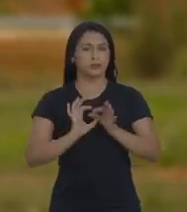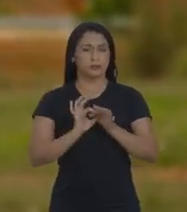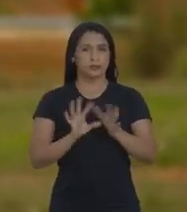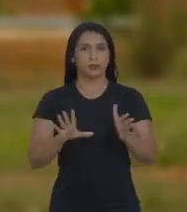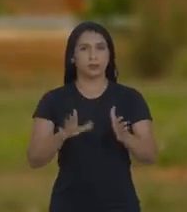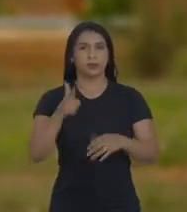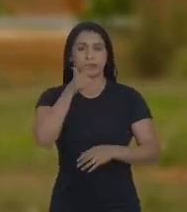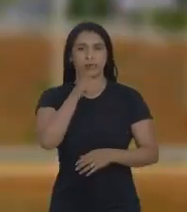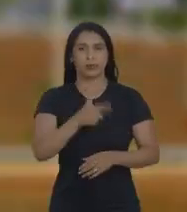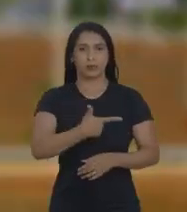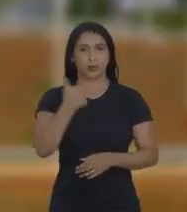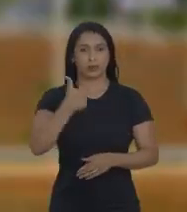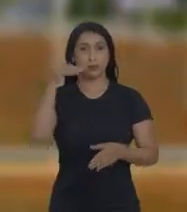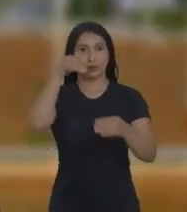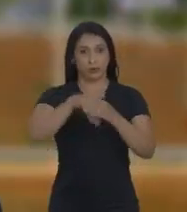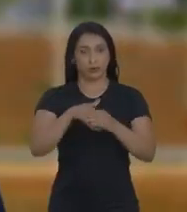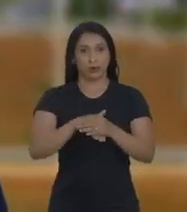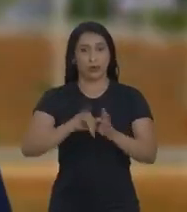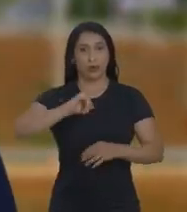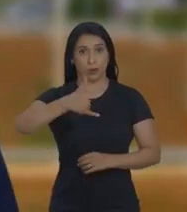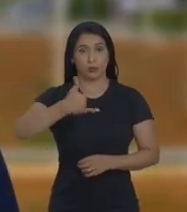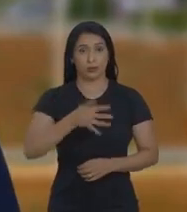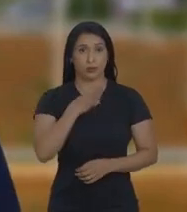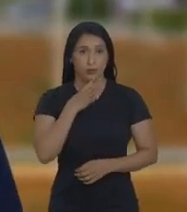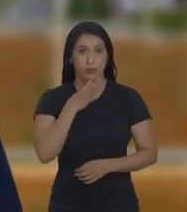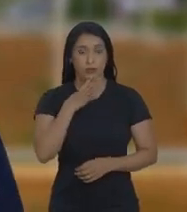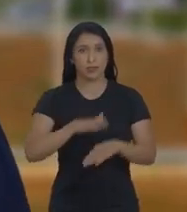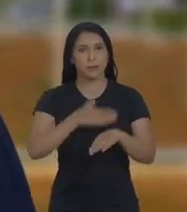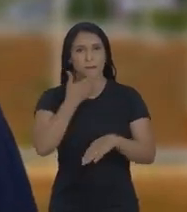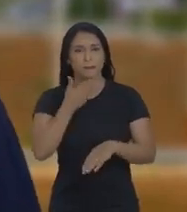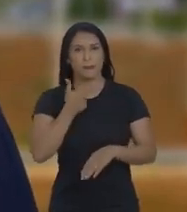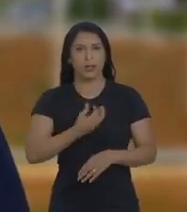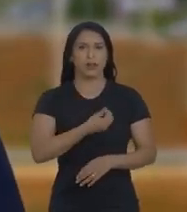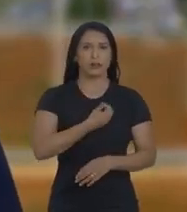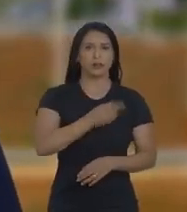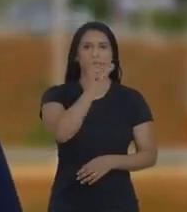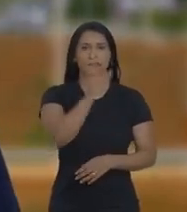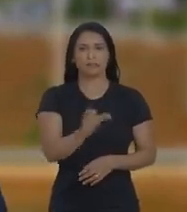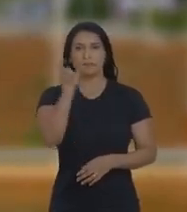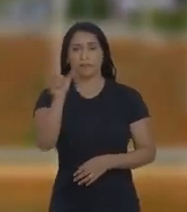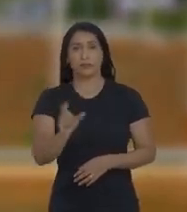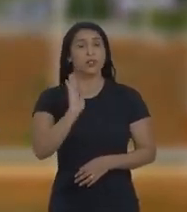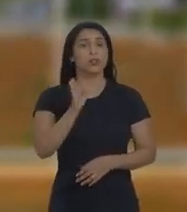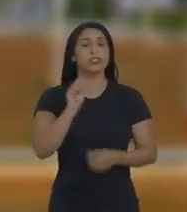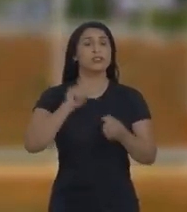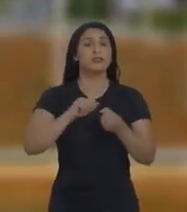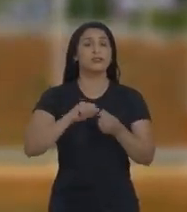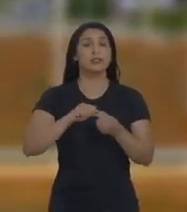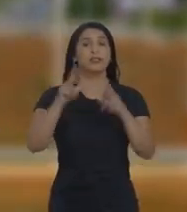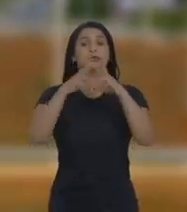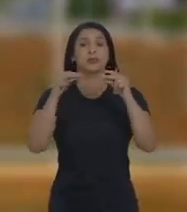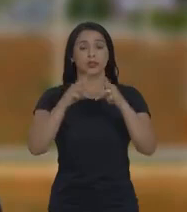permitiram chegar no segundo turno. Será uma oportunidade de conhecermos melhor as biografias dos candidatos, o que já fizeram por